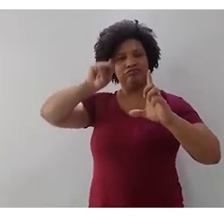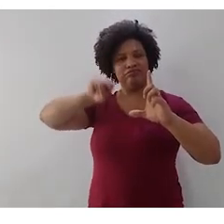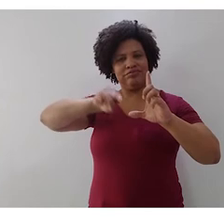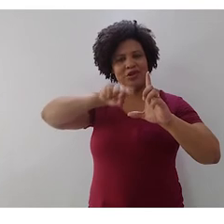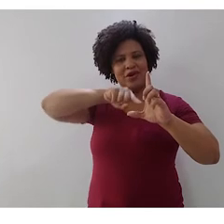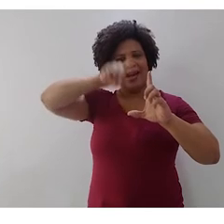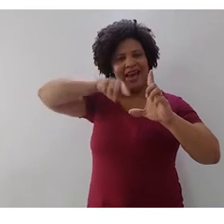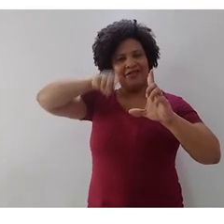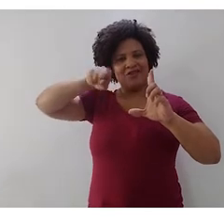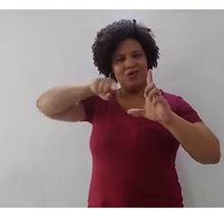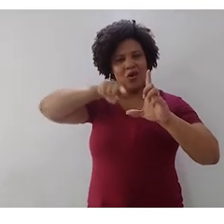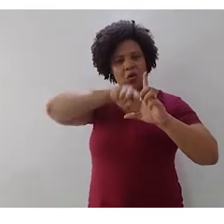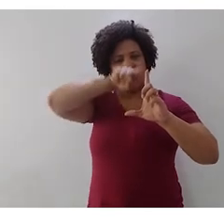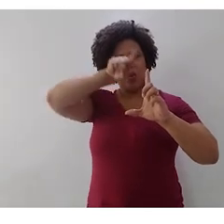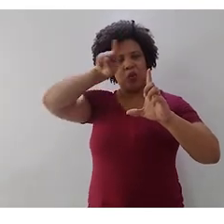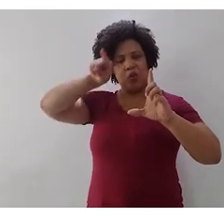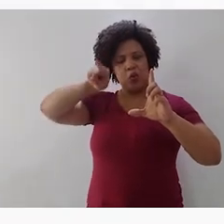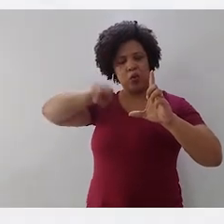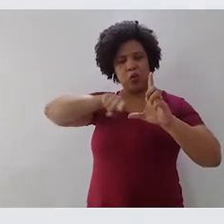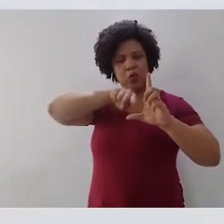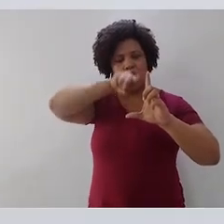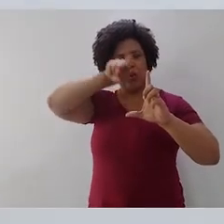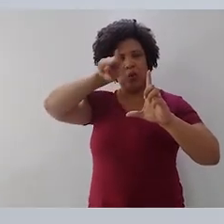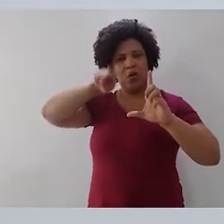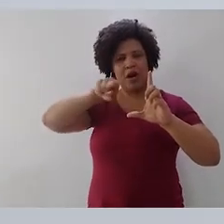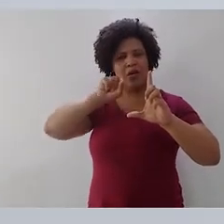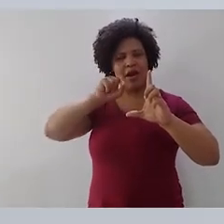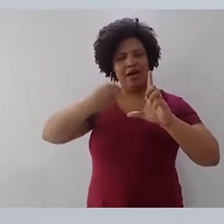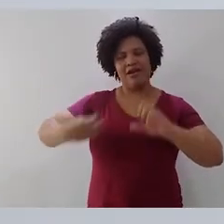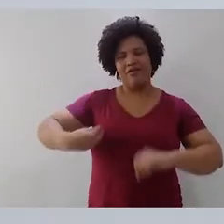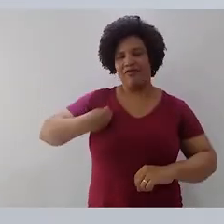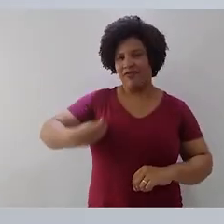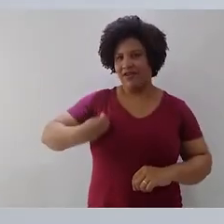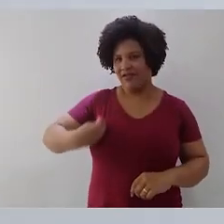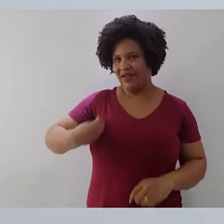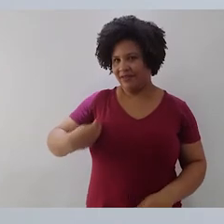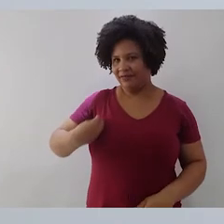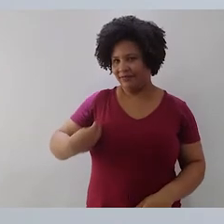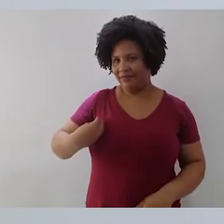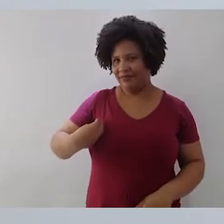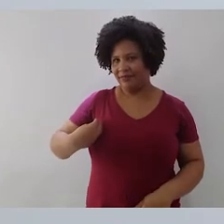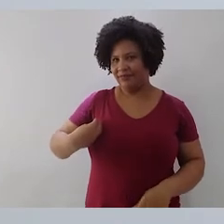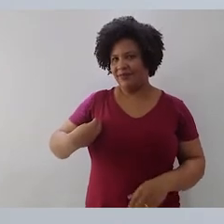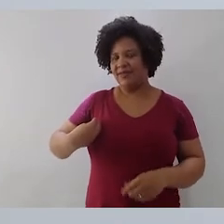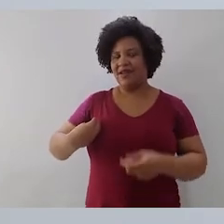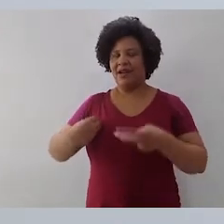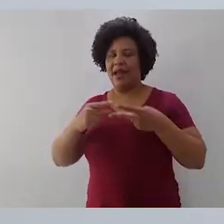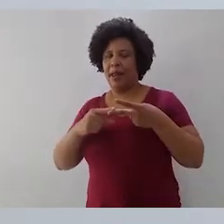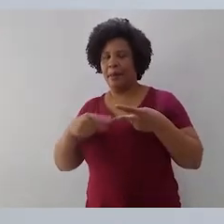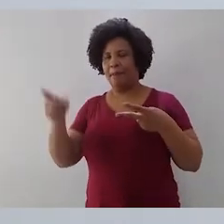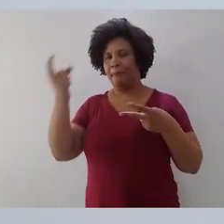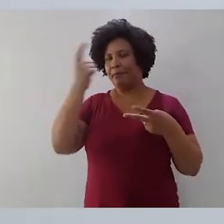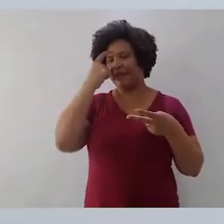aspecto circular, ou seja, o viver é seguido do pensar, que é